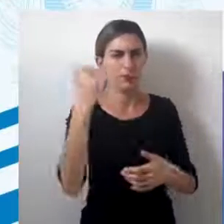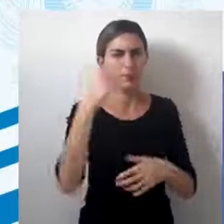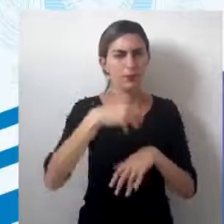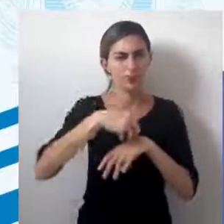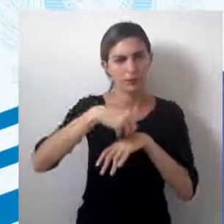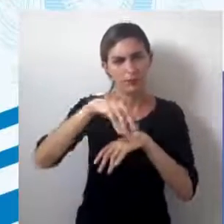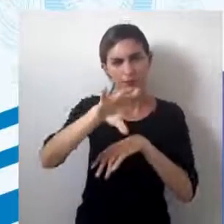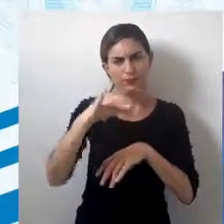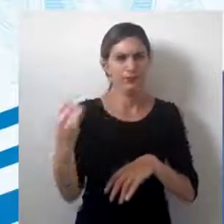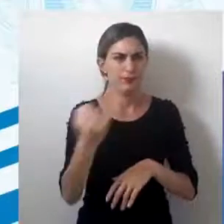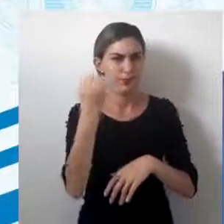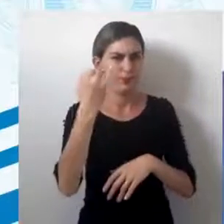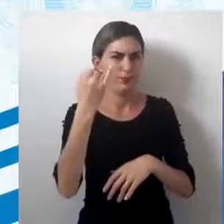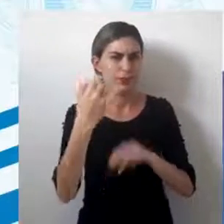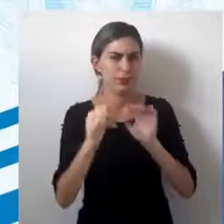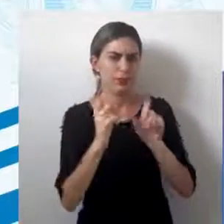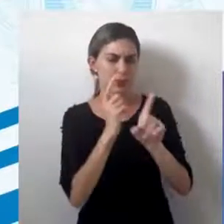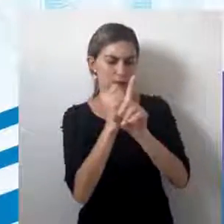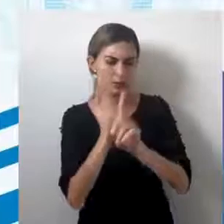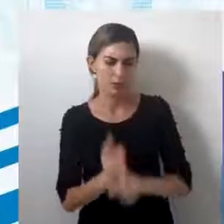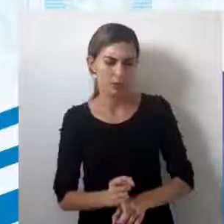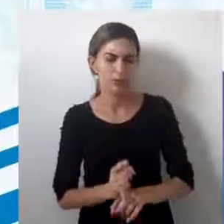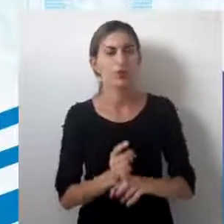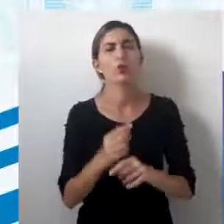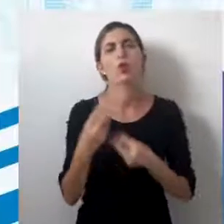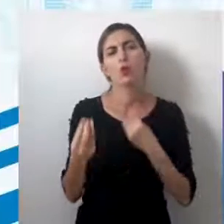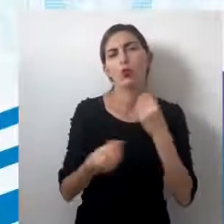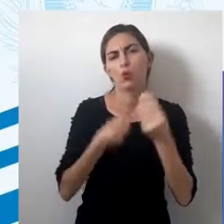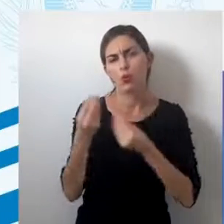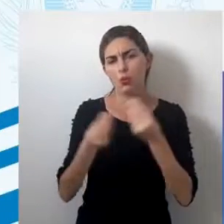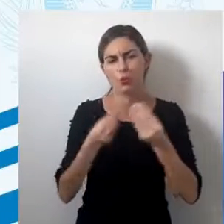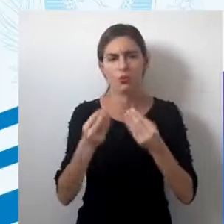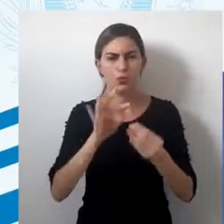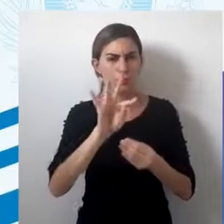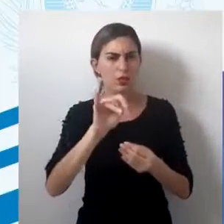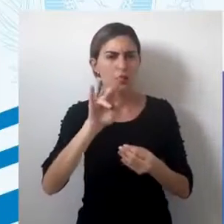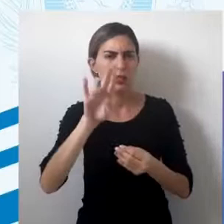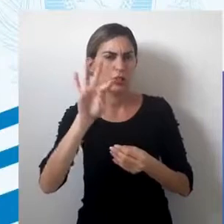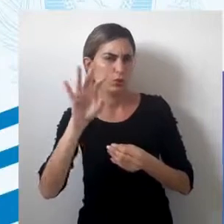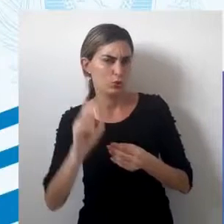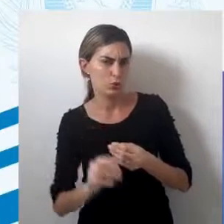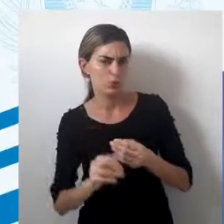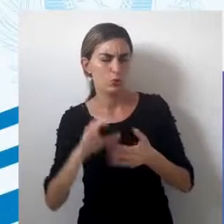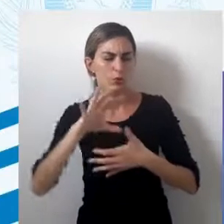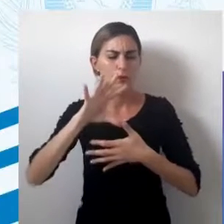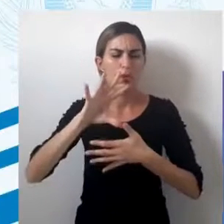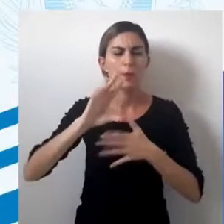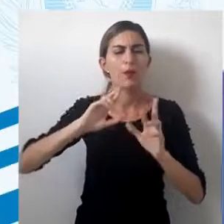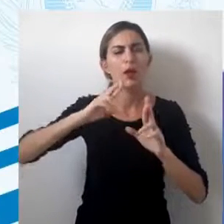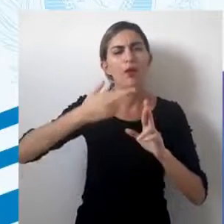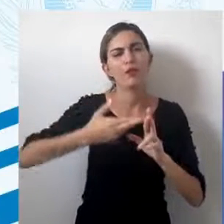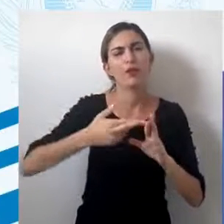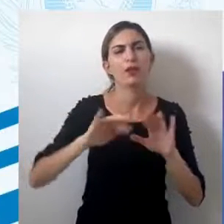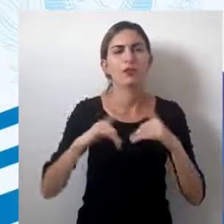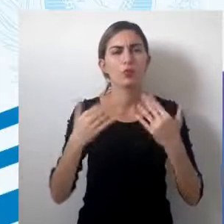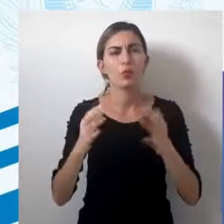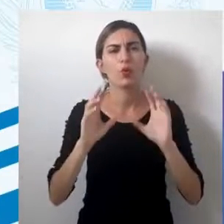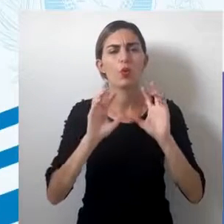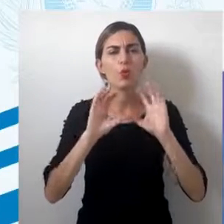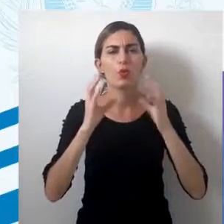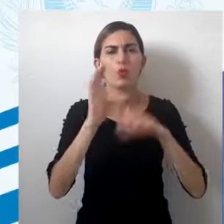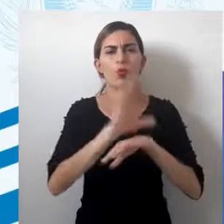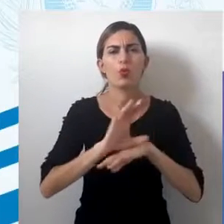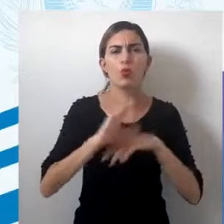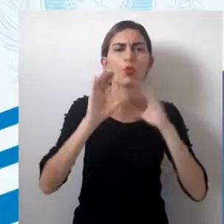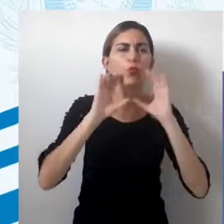existem alguns elementos fundamentais para a sua identificação, como um título que mostra a que o mapa se refere, as convenções